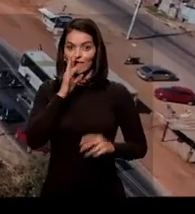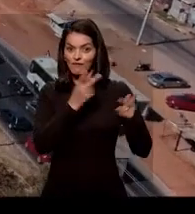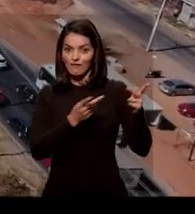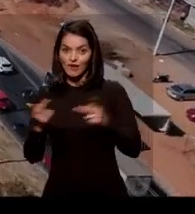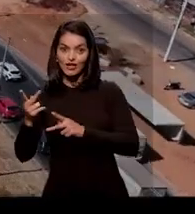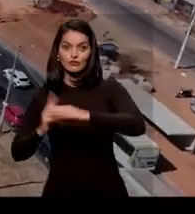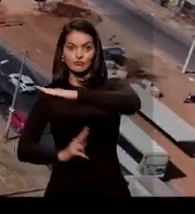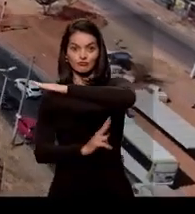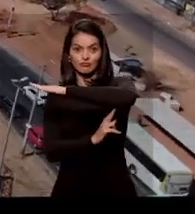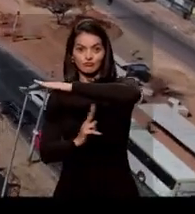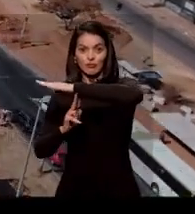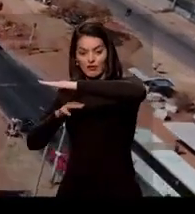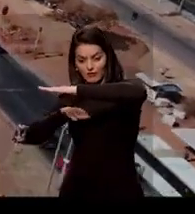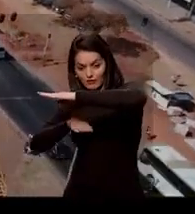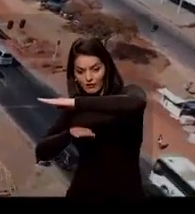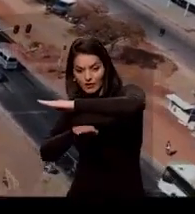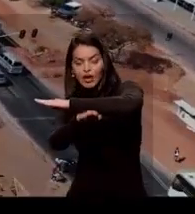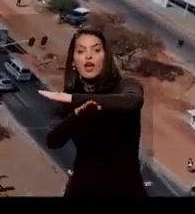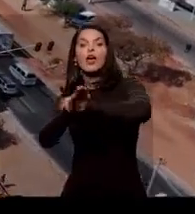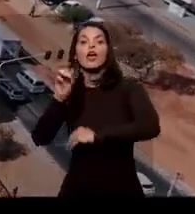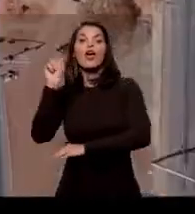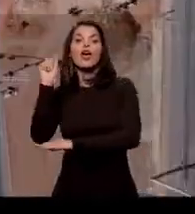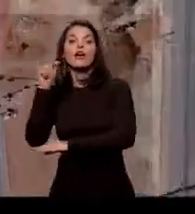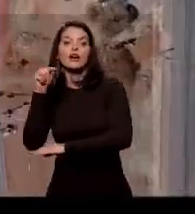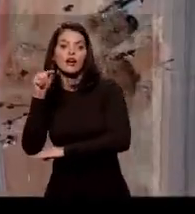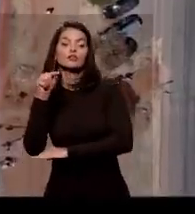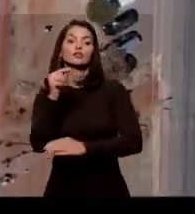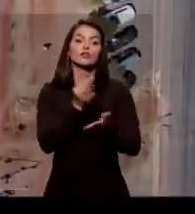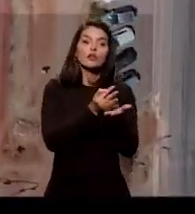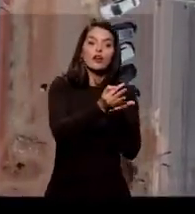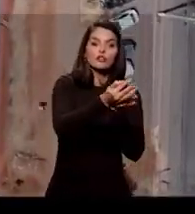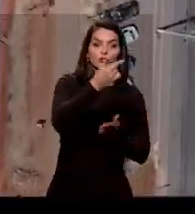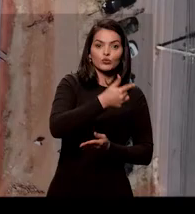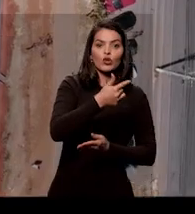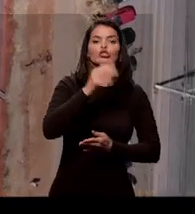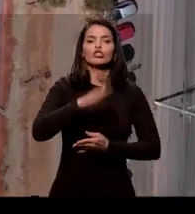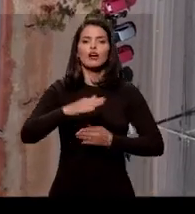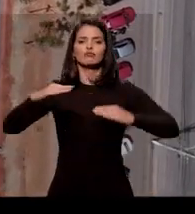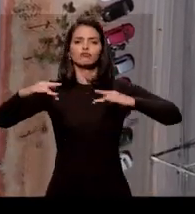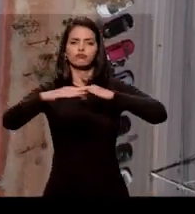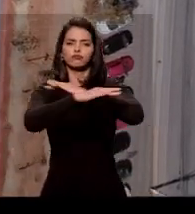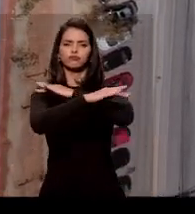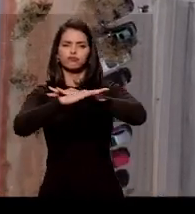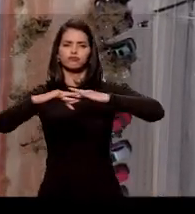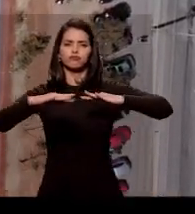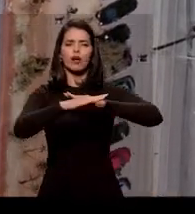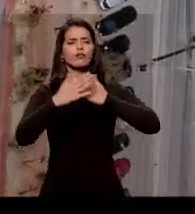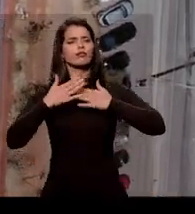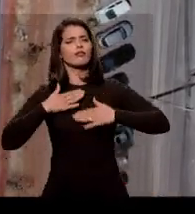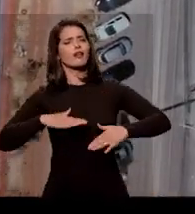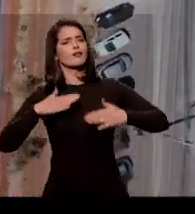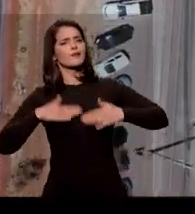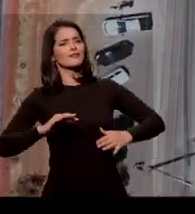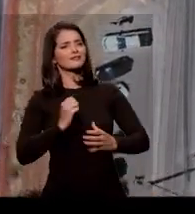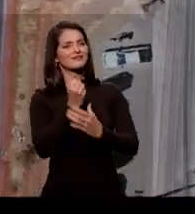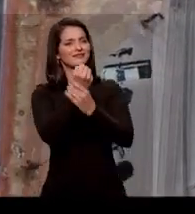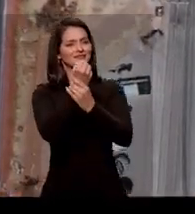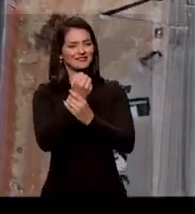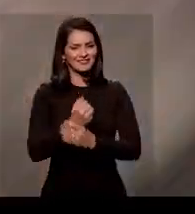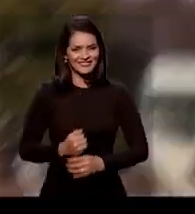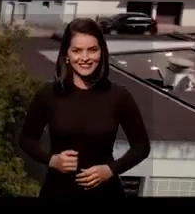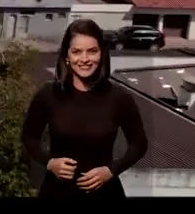Vejam o viaduto do recanto das emas e acho fundo 2. Já está passando o carro, deixando o trânsito mais tranquilo e seguro.